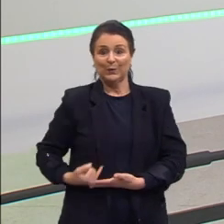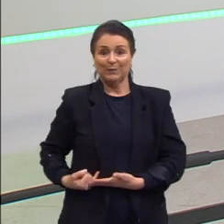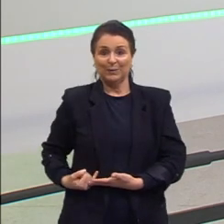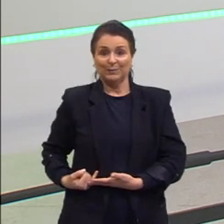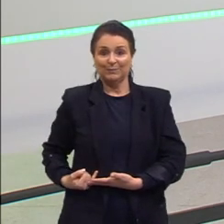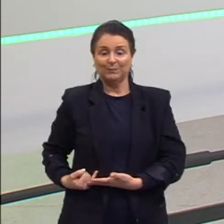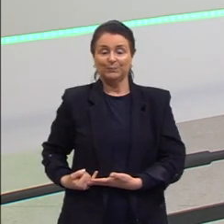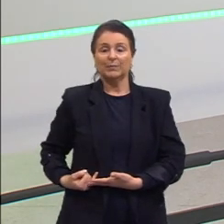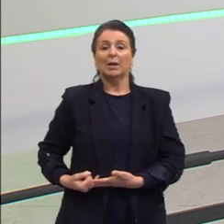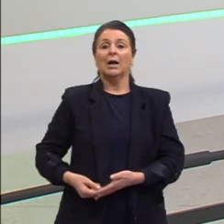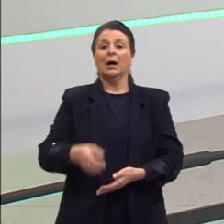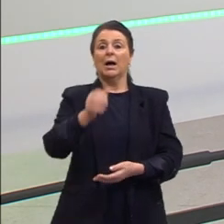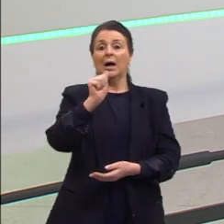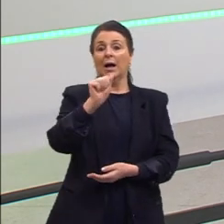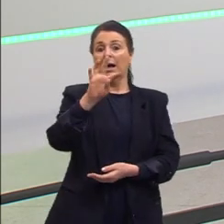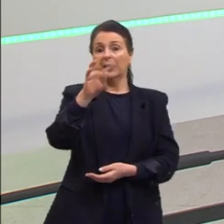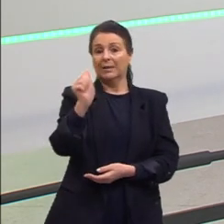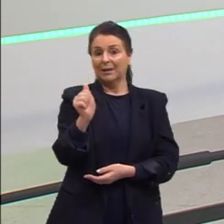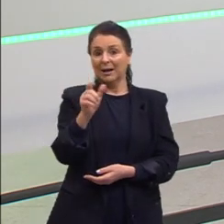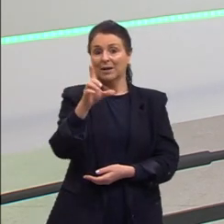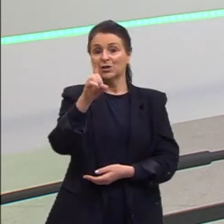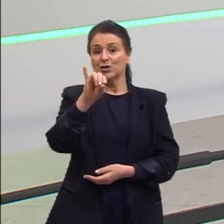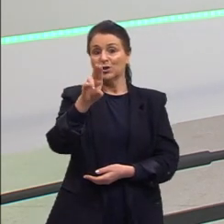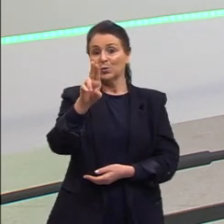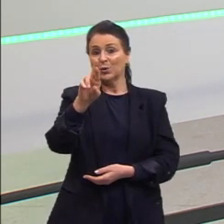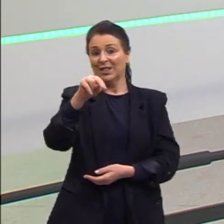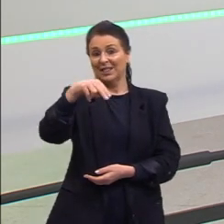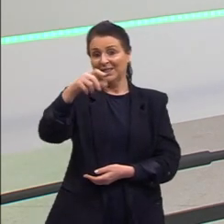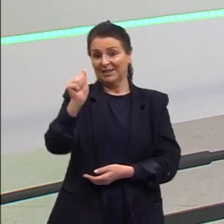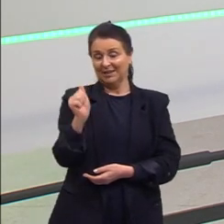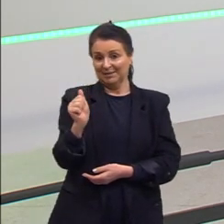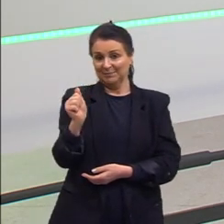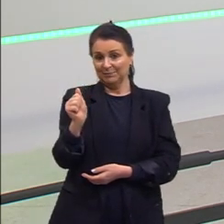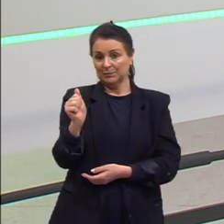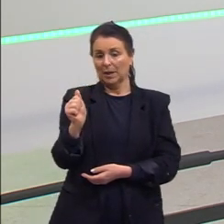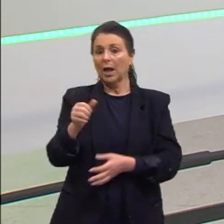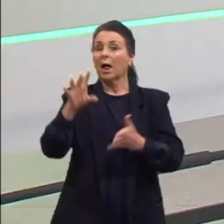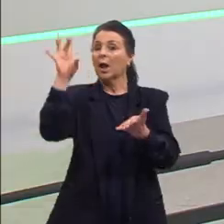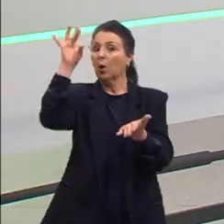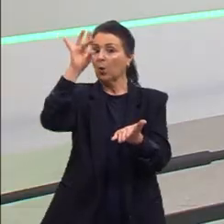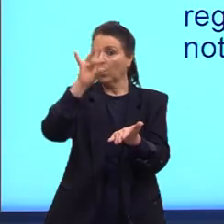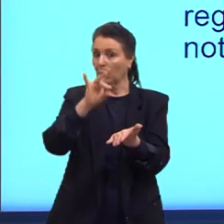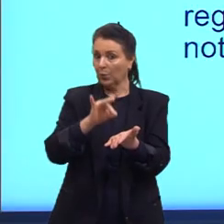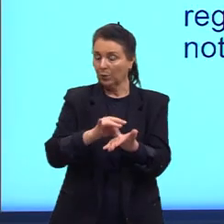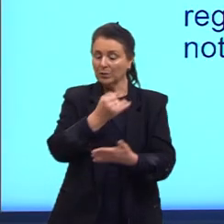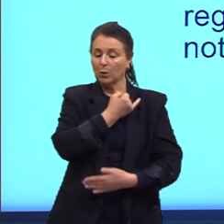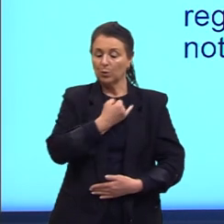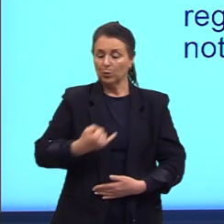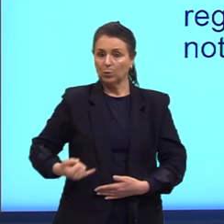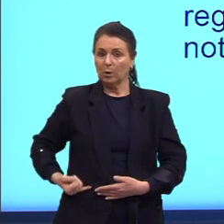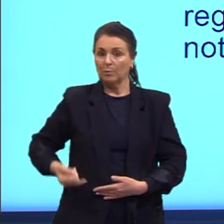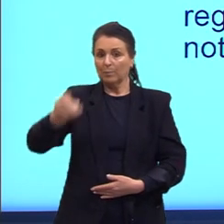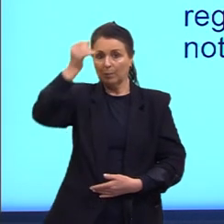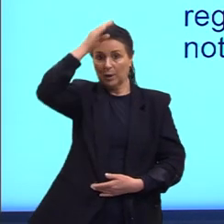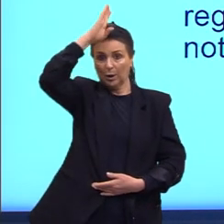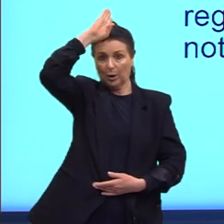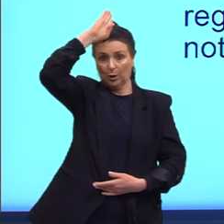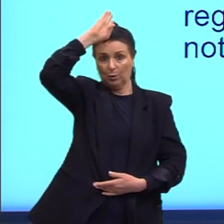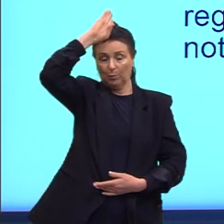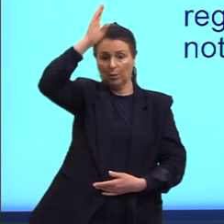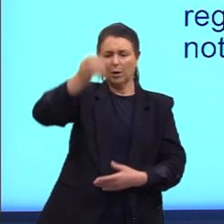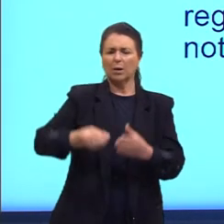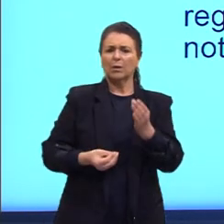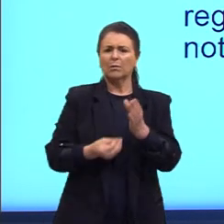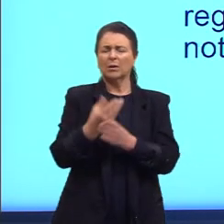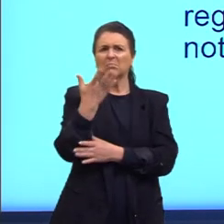A acta diurna, ela era, então, uma publicação que era oficial do Império Romano e ela foi criada mais ou